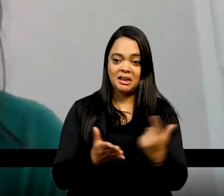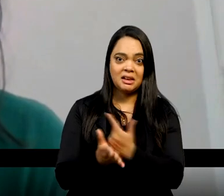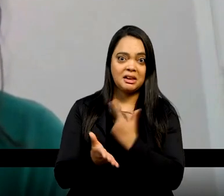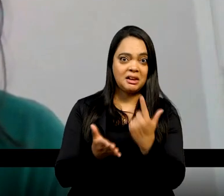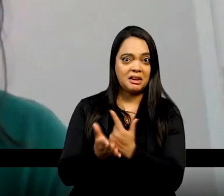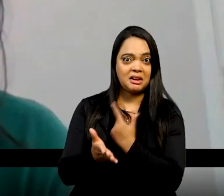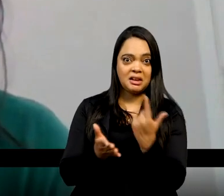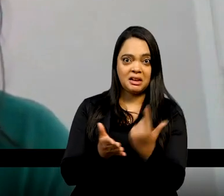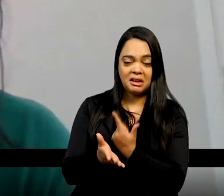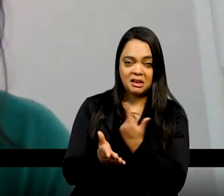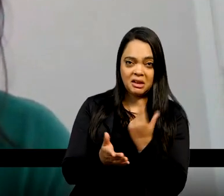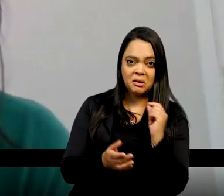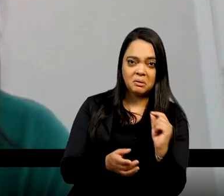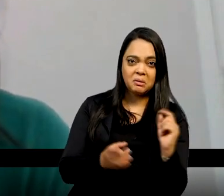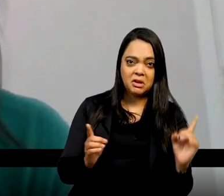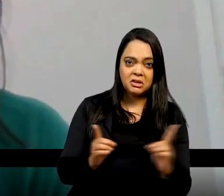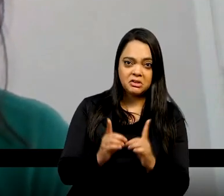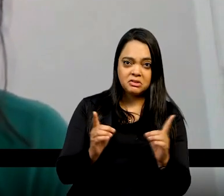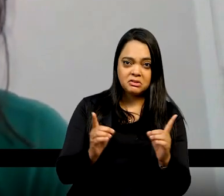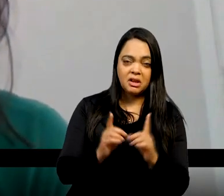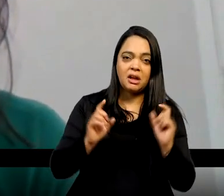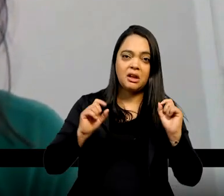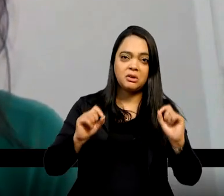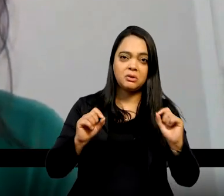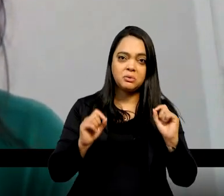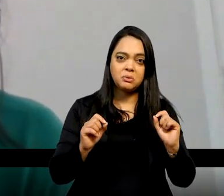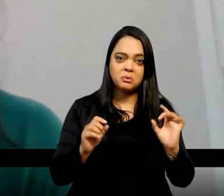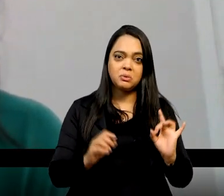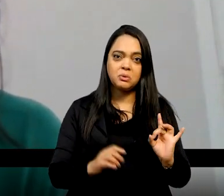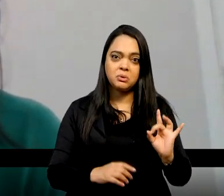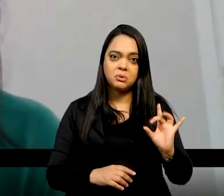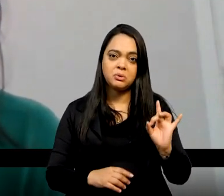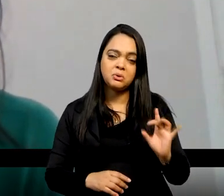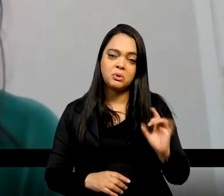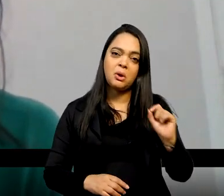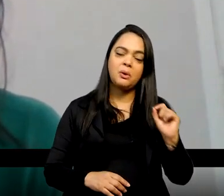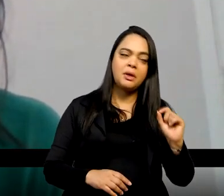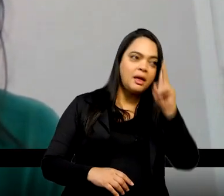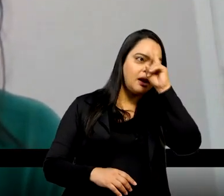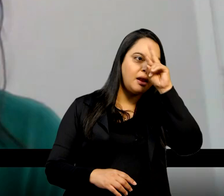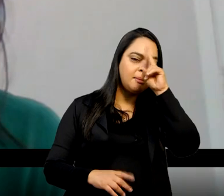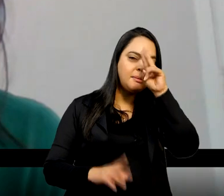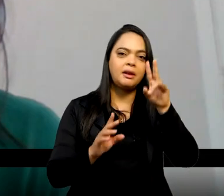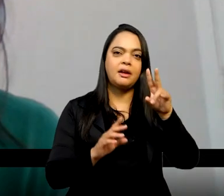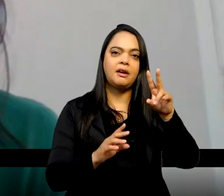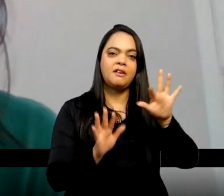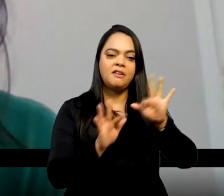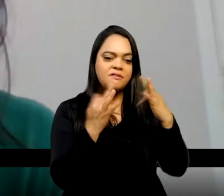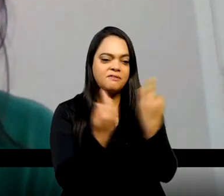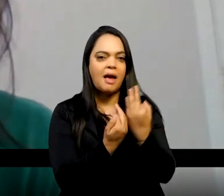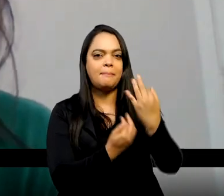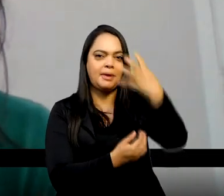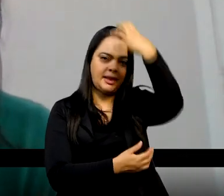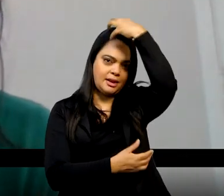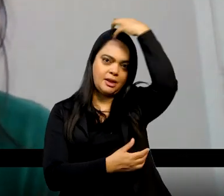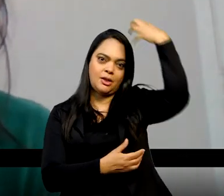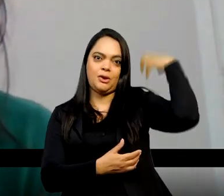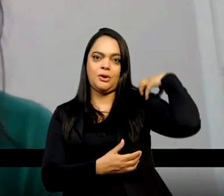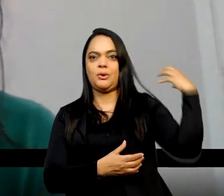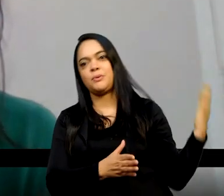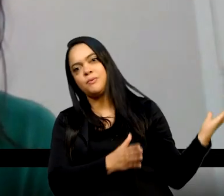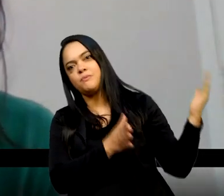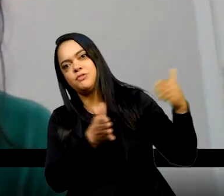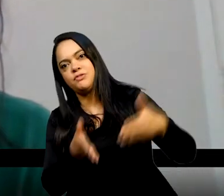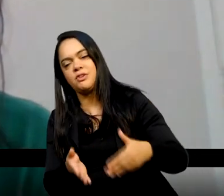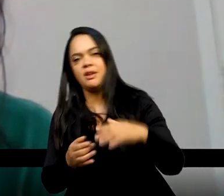didáticos continuam insistindo no marco da vinda da família real, na importância das elites letradas